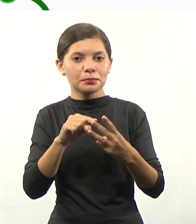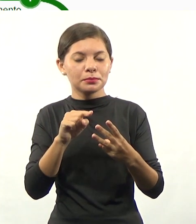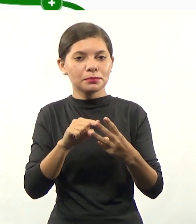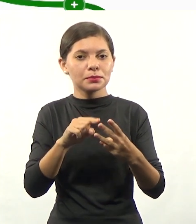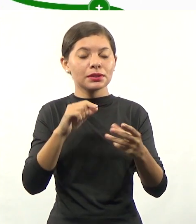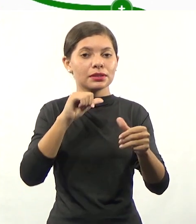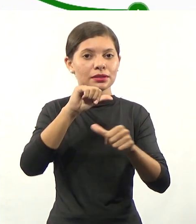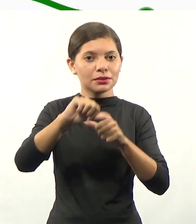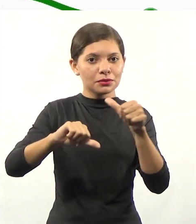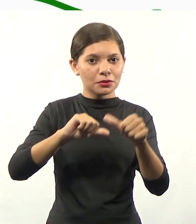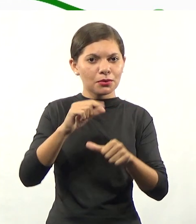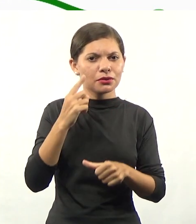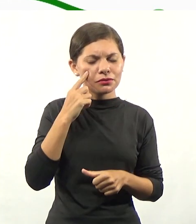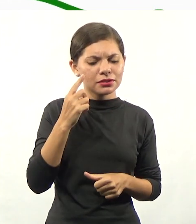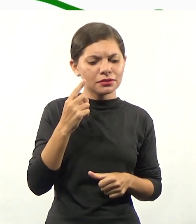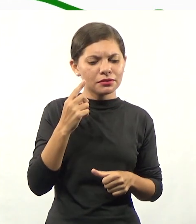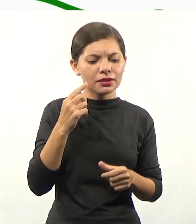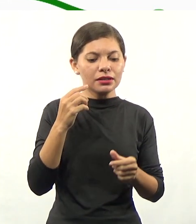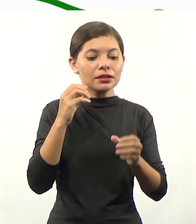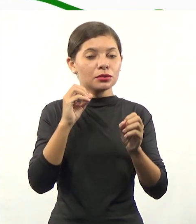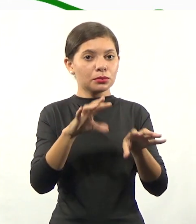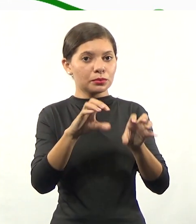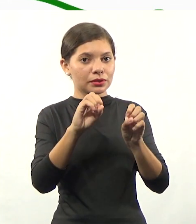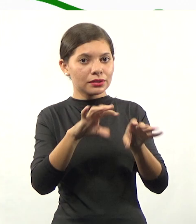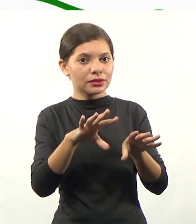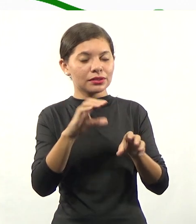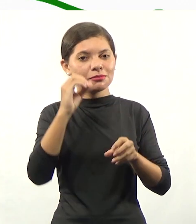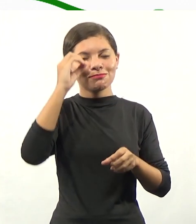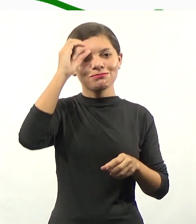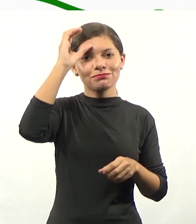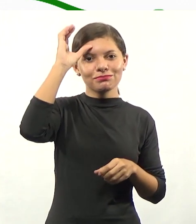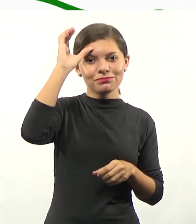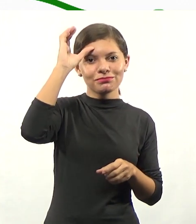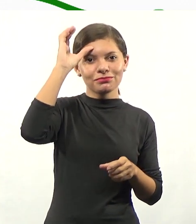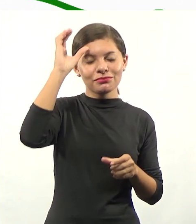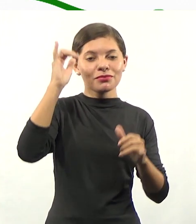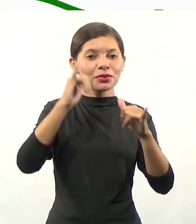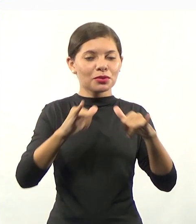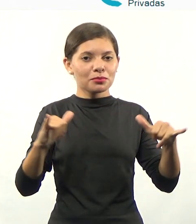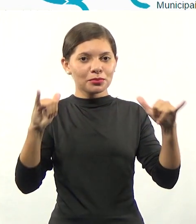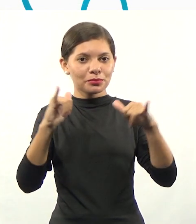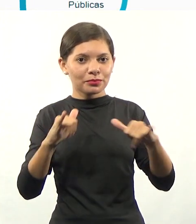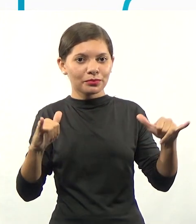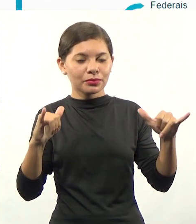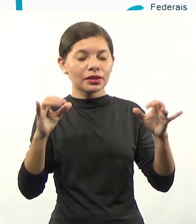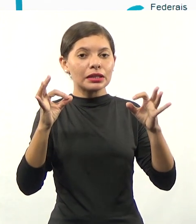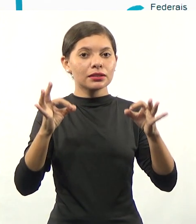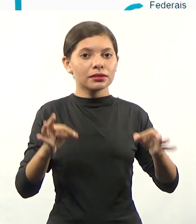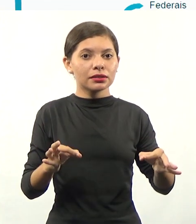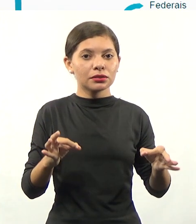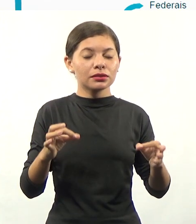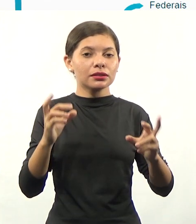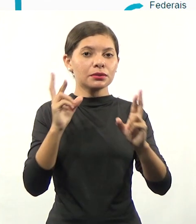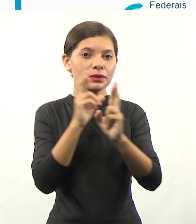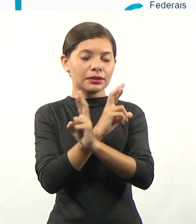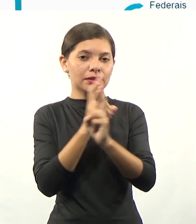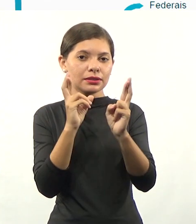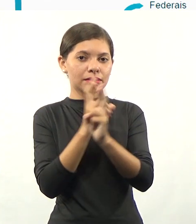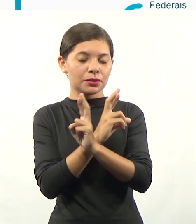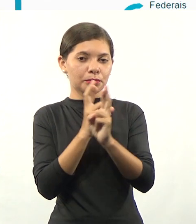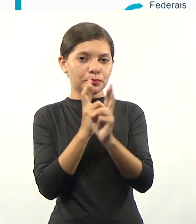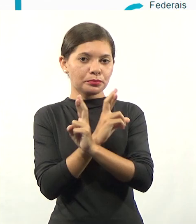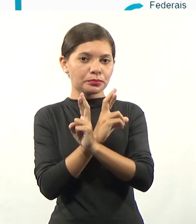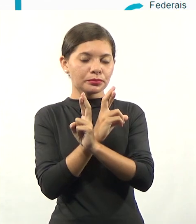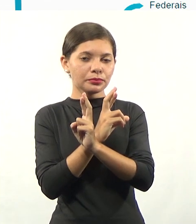transformar o que você vê no ensino em conhecimento publicado, certo? Então, a relação